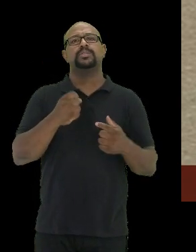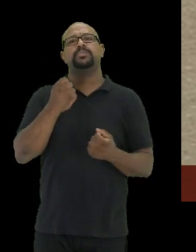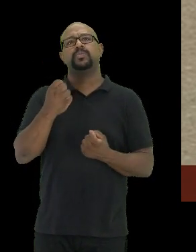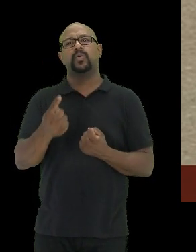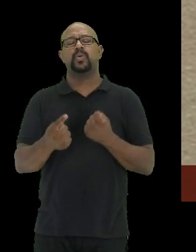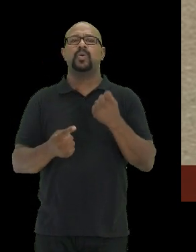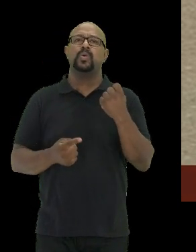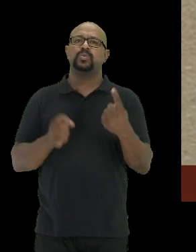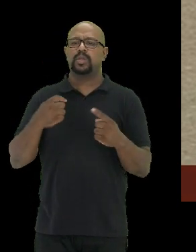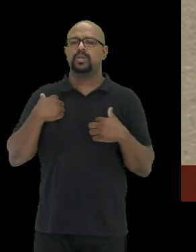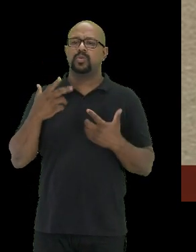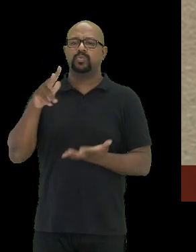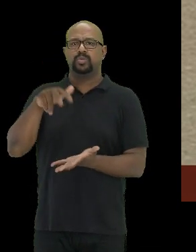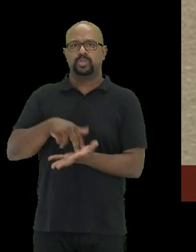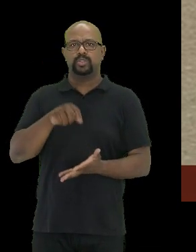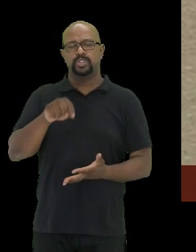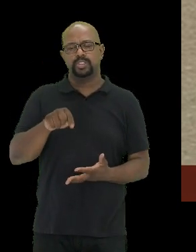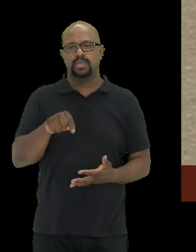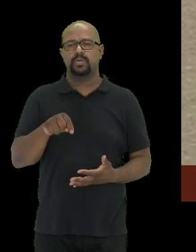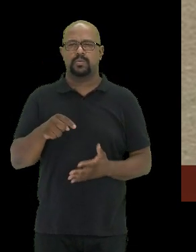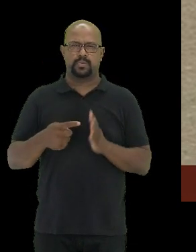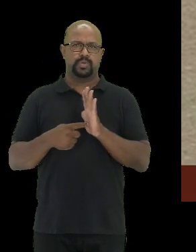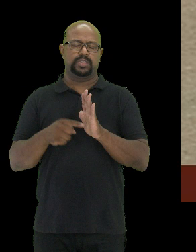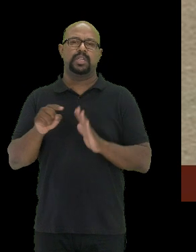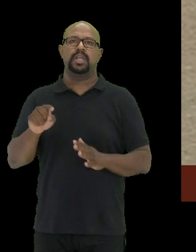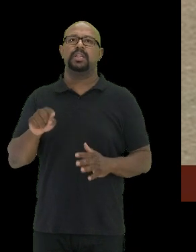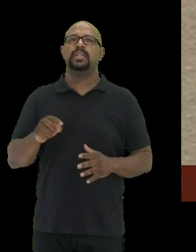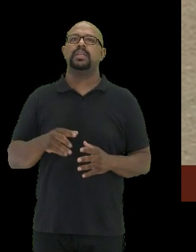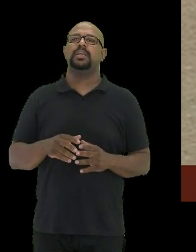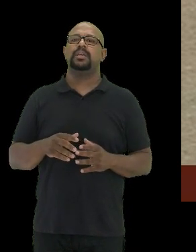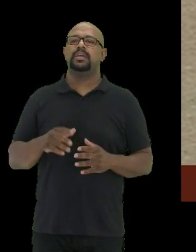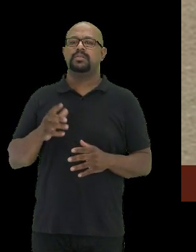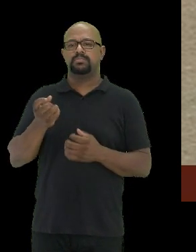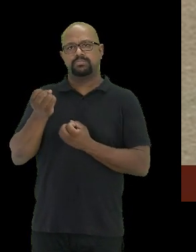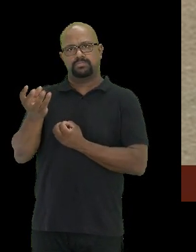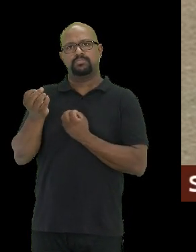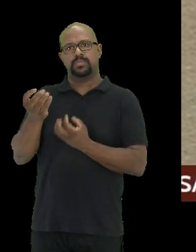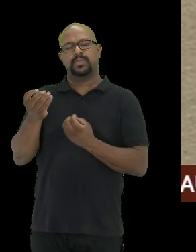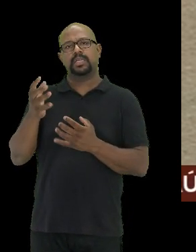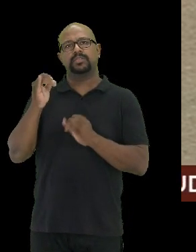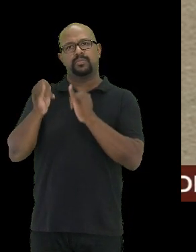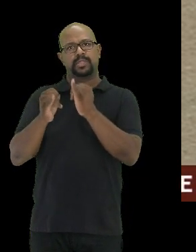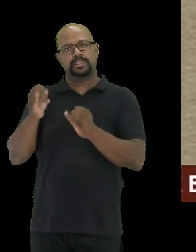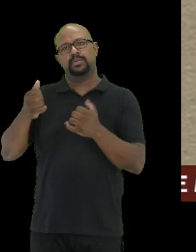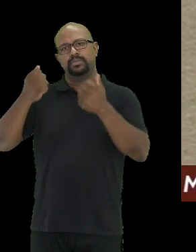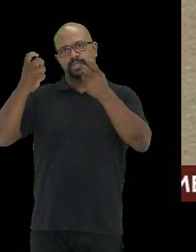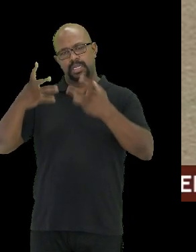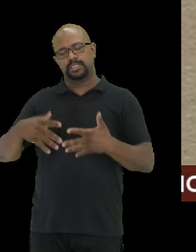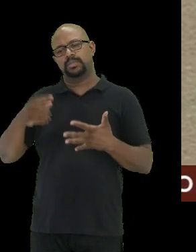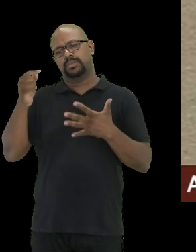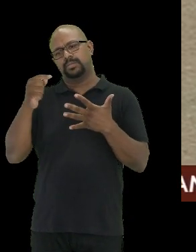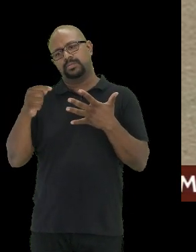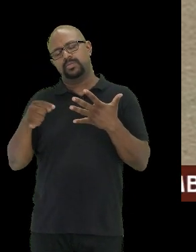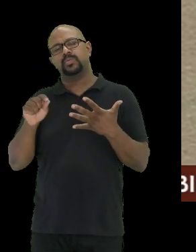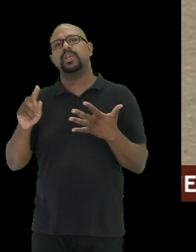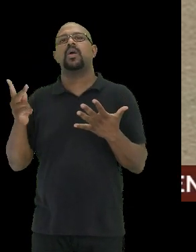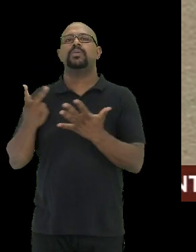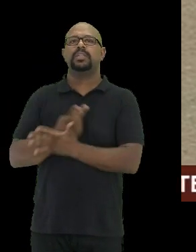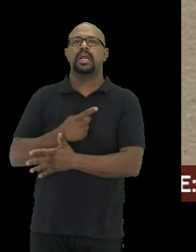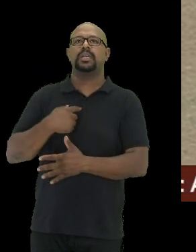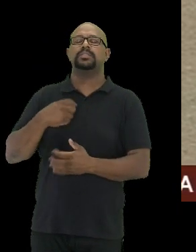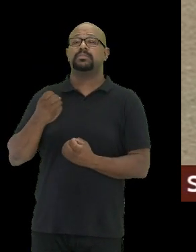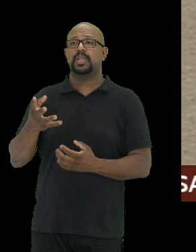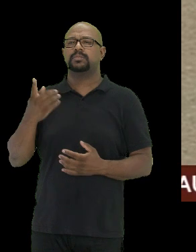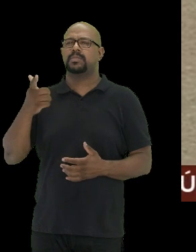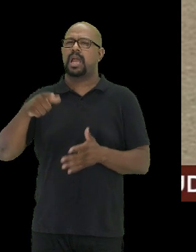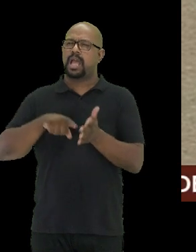chego ali e vou te mostrar a pouco. Eu faço uma... Passo uma informação e eu passo uma explicação do que acontece. Passo até